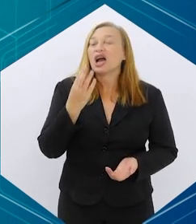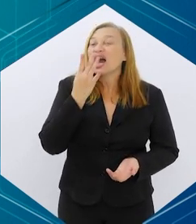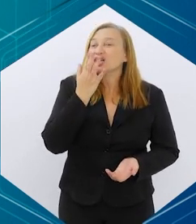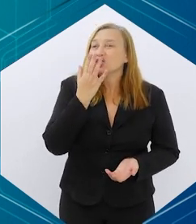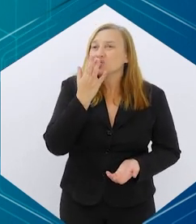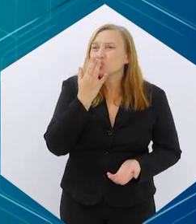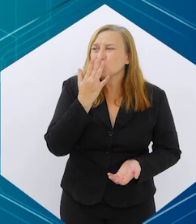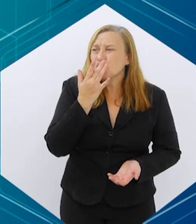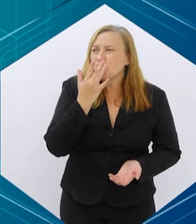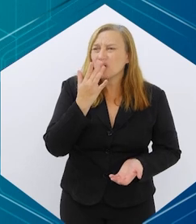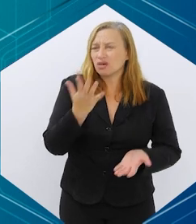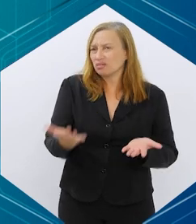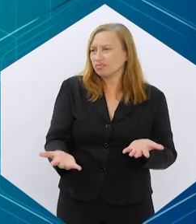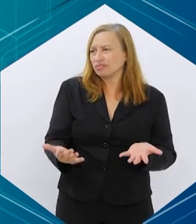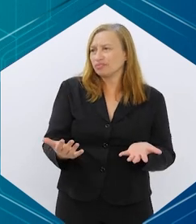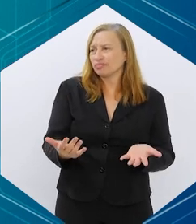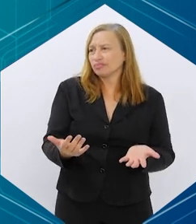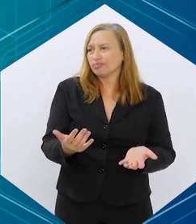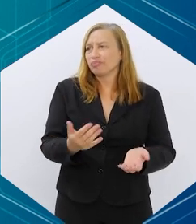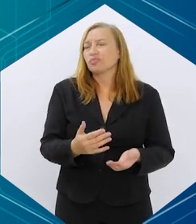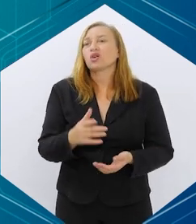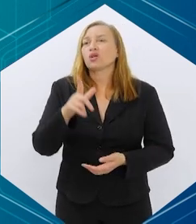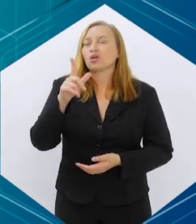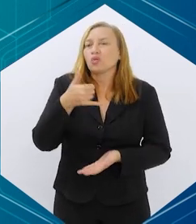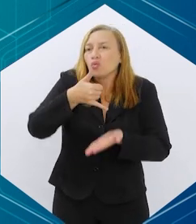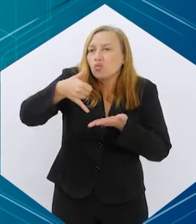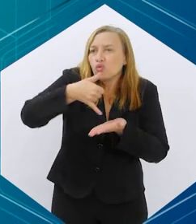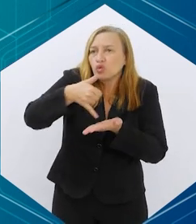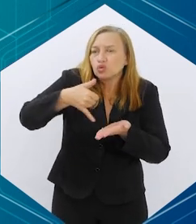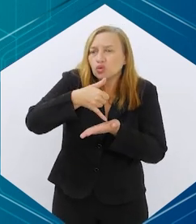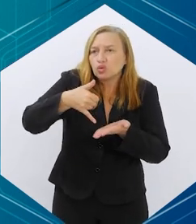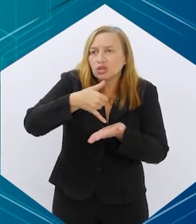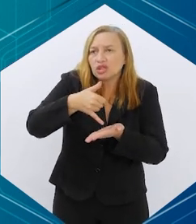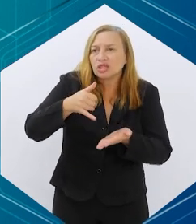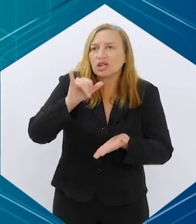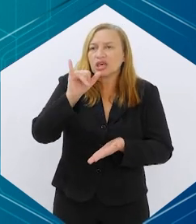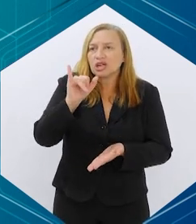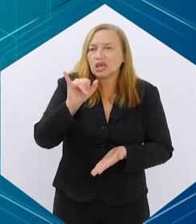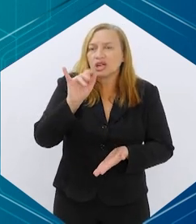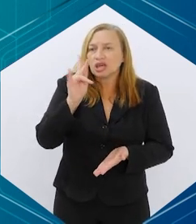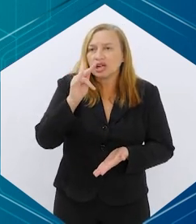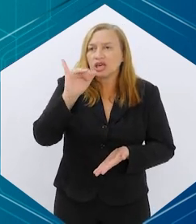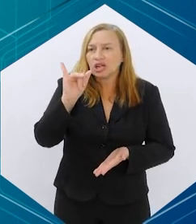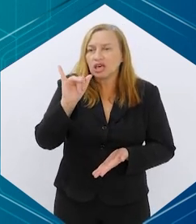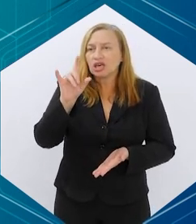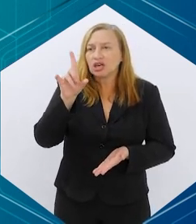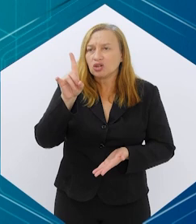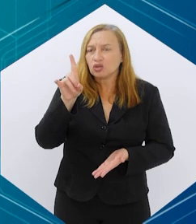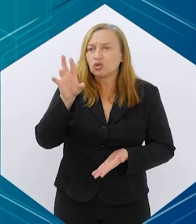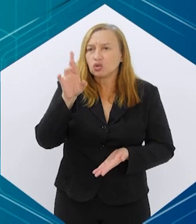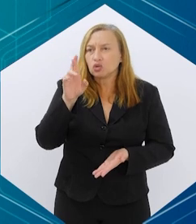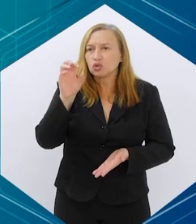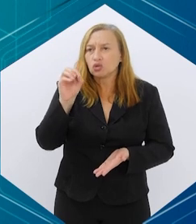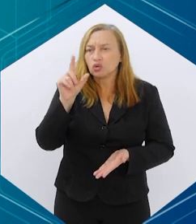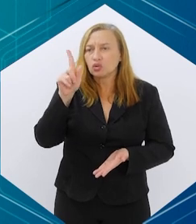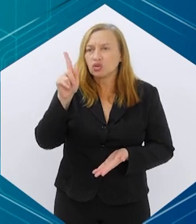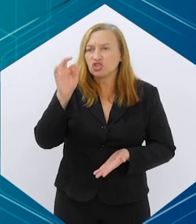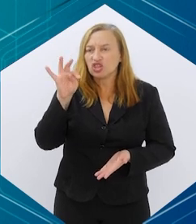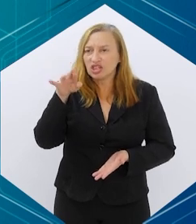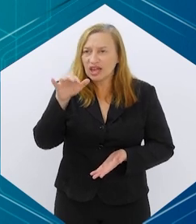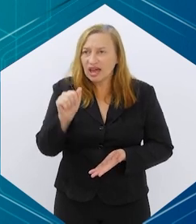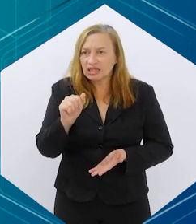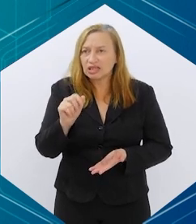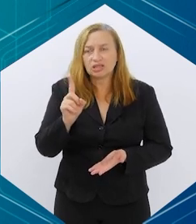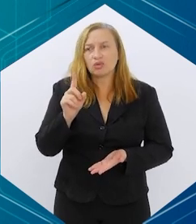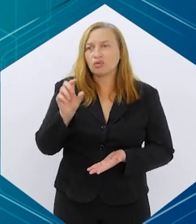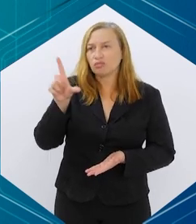gordura adicionada, gordura hidrogenada, então, porque aí, como qualquer outro alimento industrializado que contenha esses